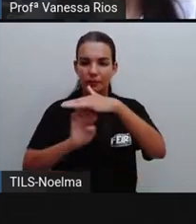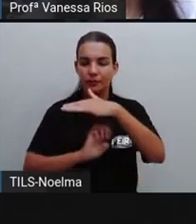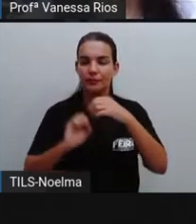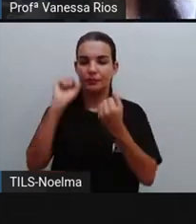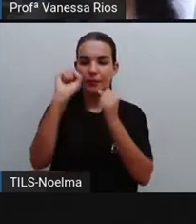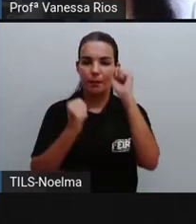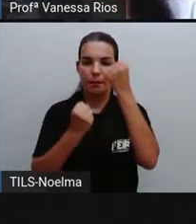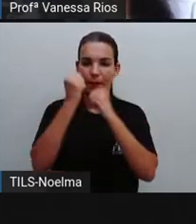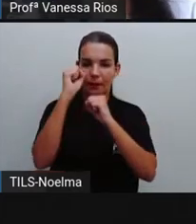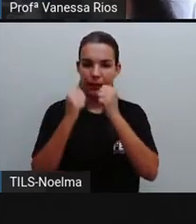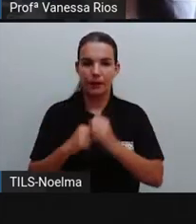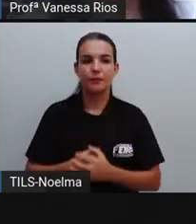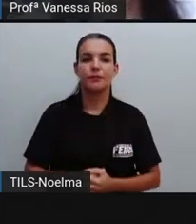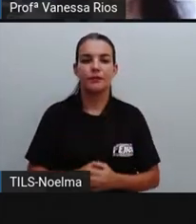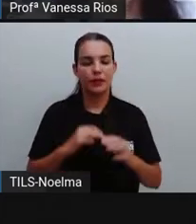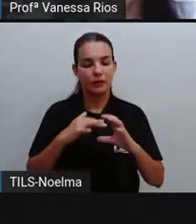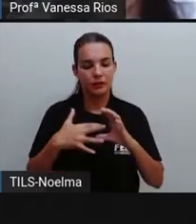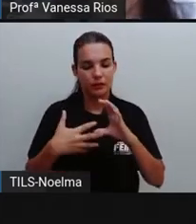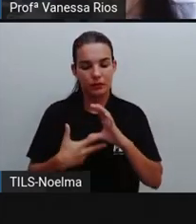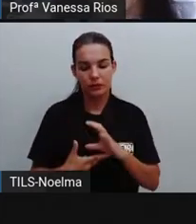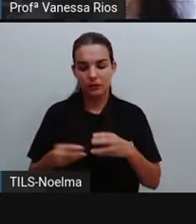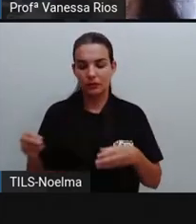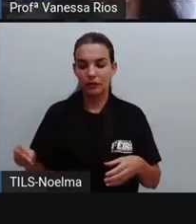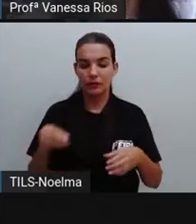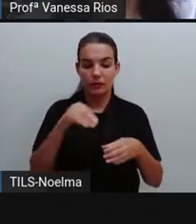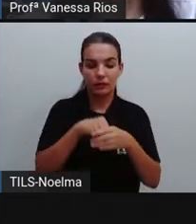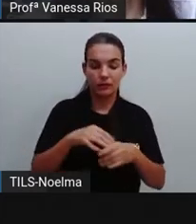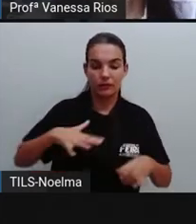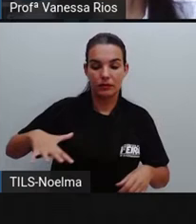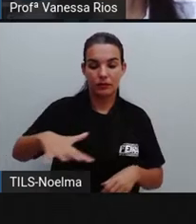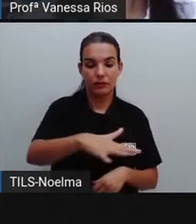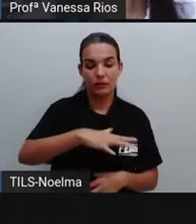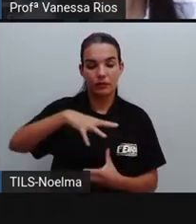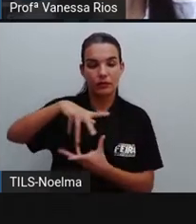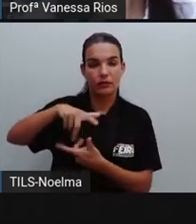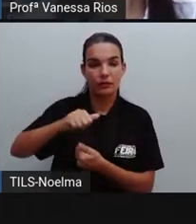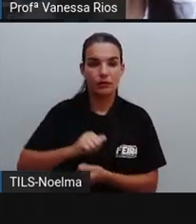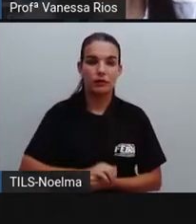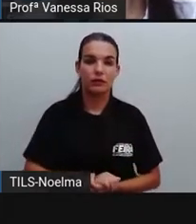substâncias e elementos que compõem aí o meio ambiente.